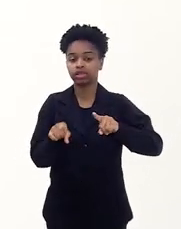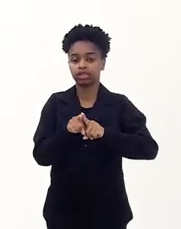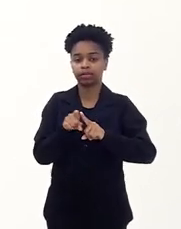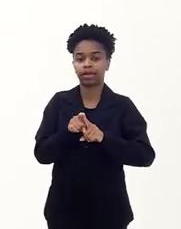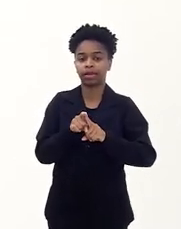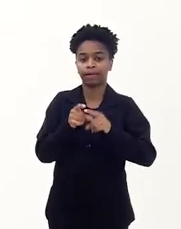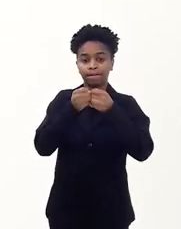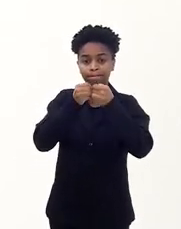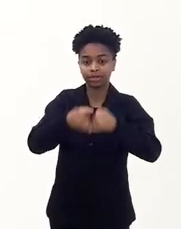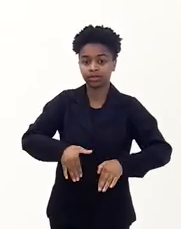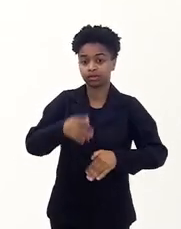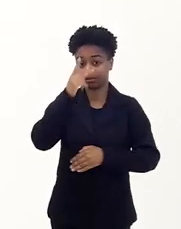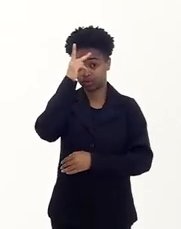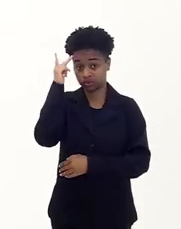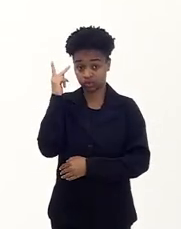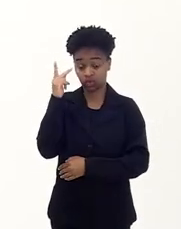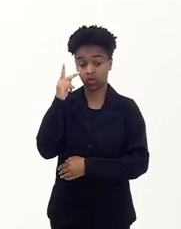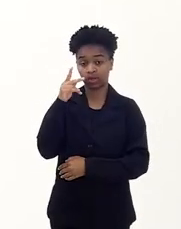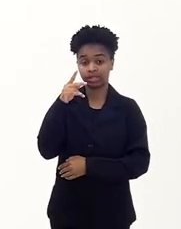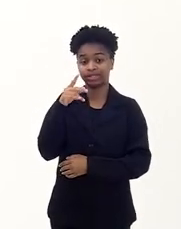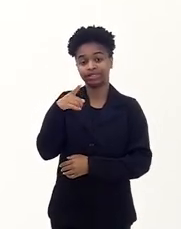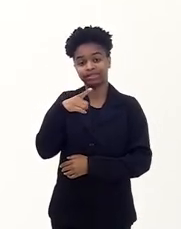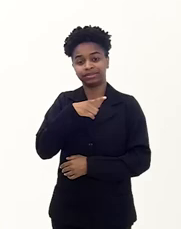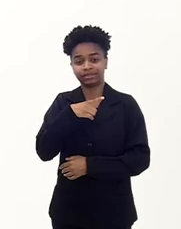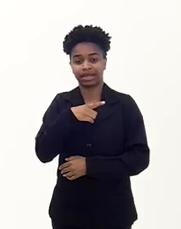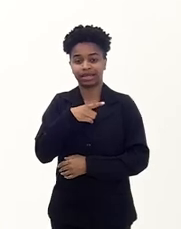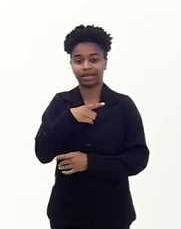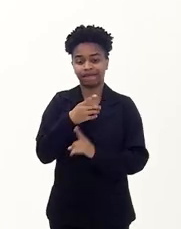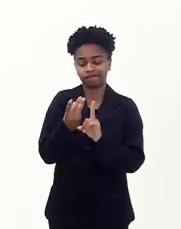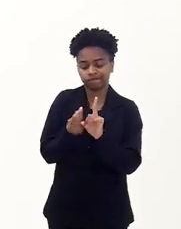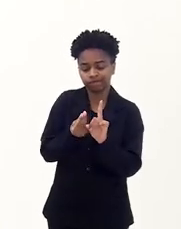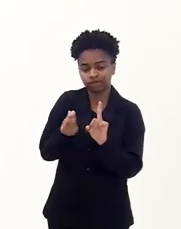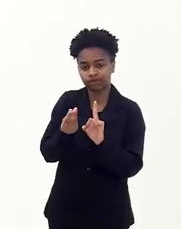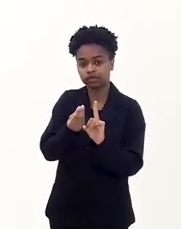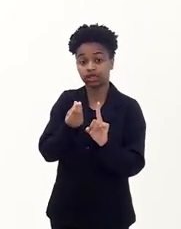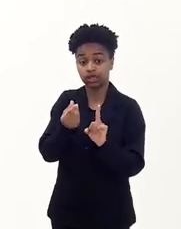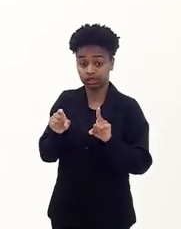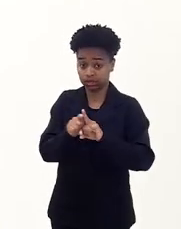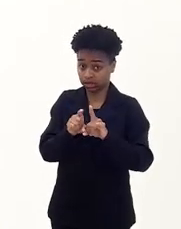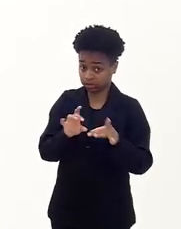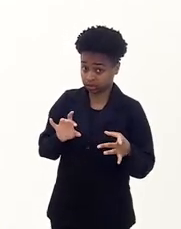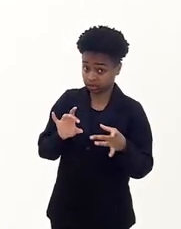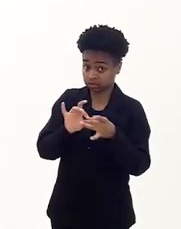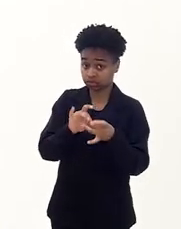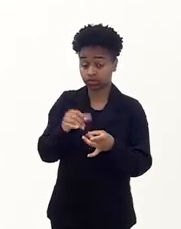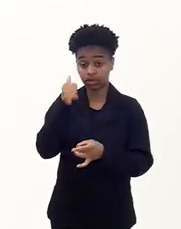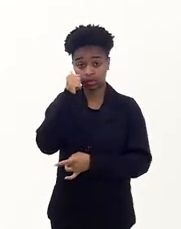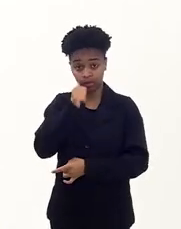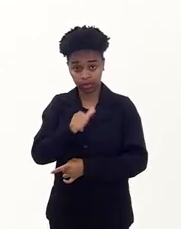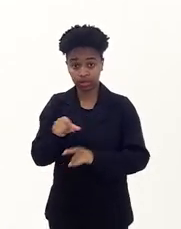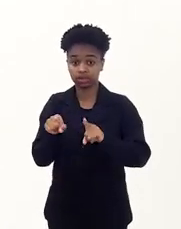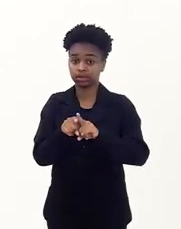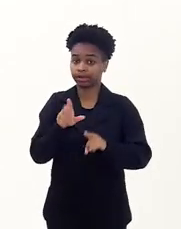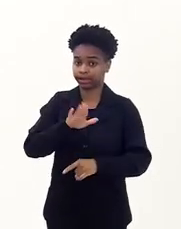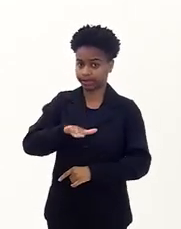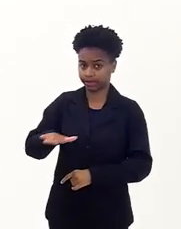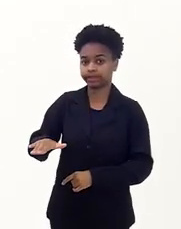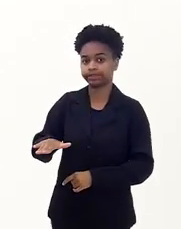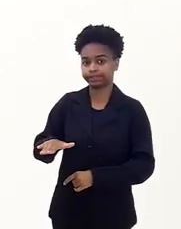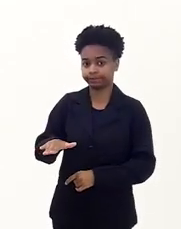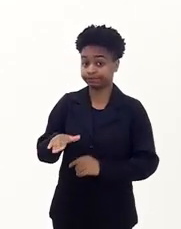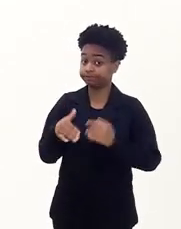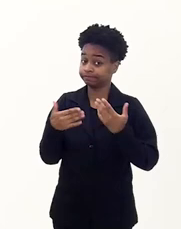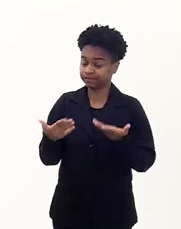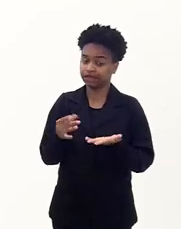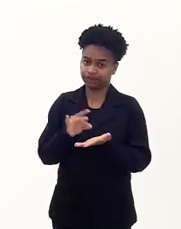ele afeta muitas pessoas em situação de vulnerabilidade, o que está diretamente ligado às mulheres e às